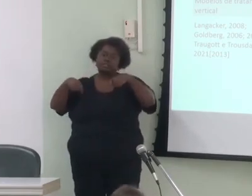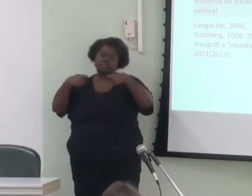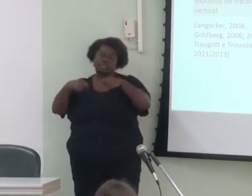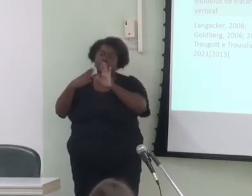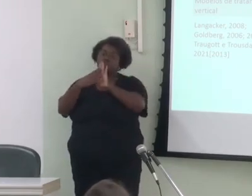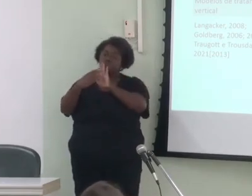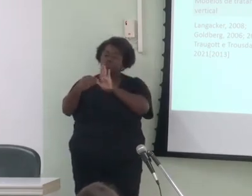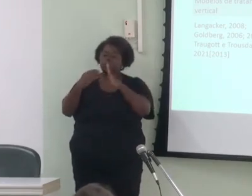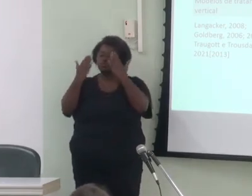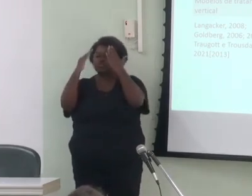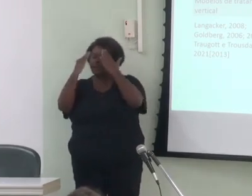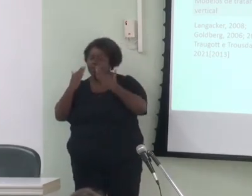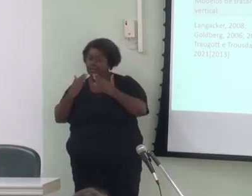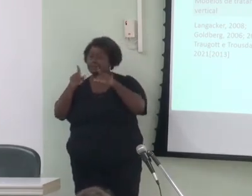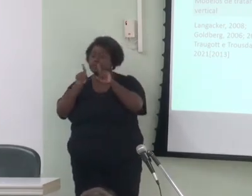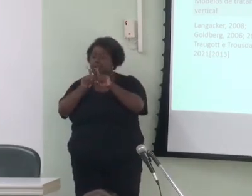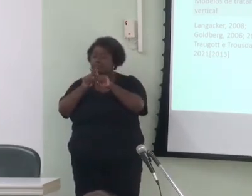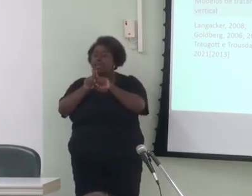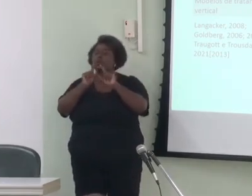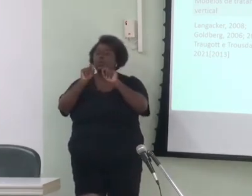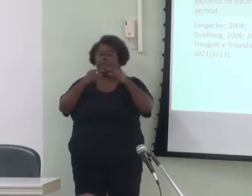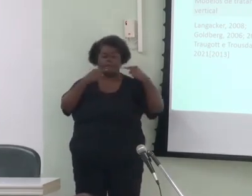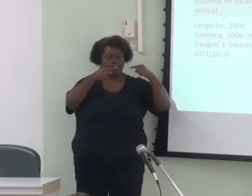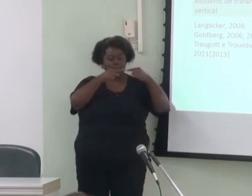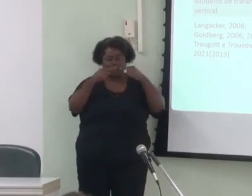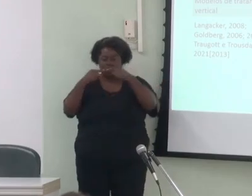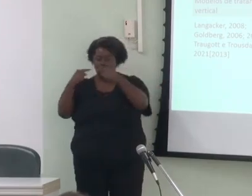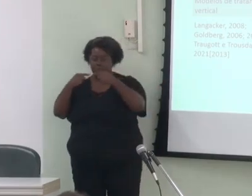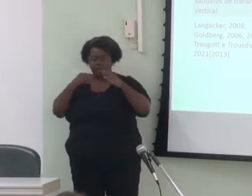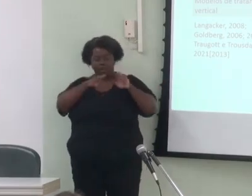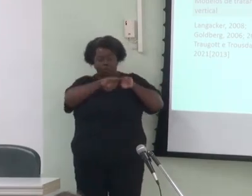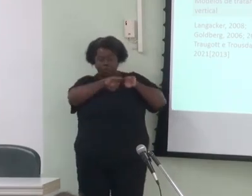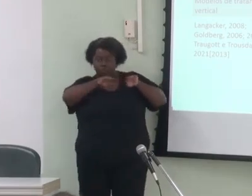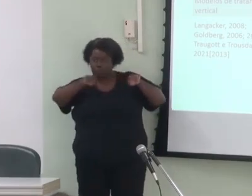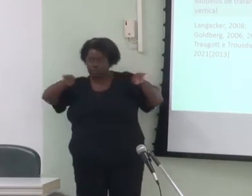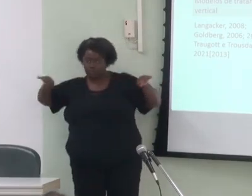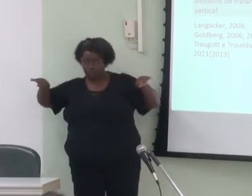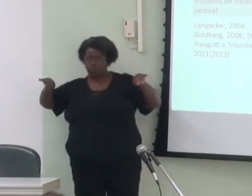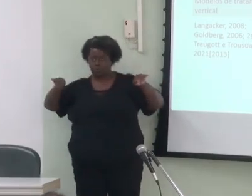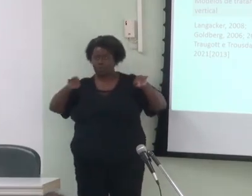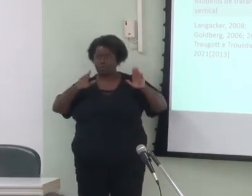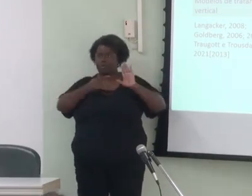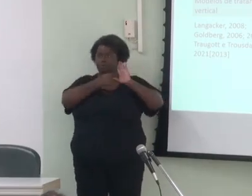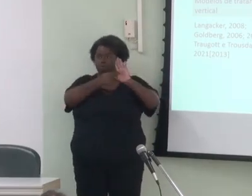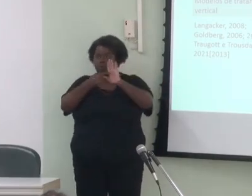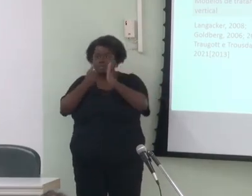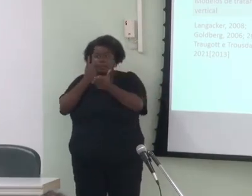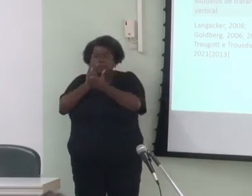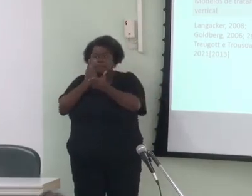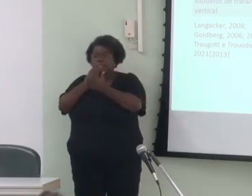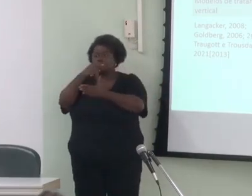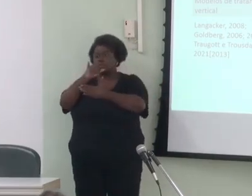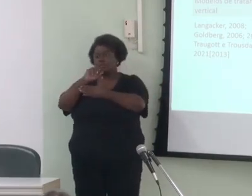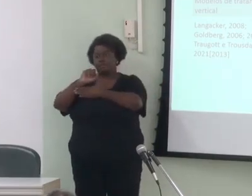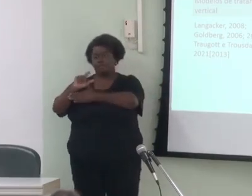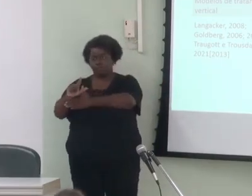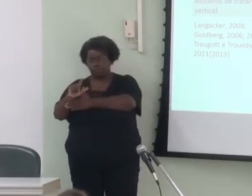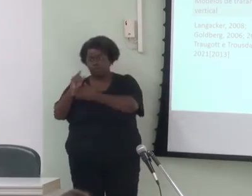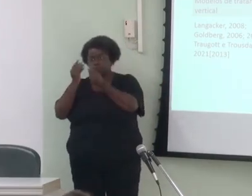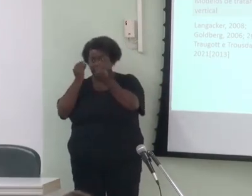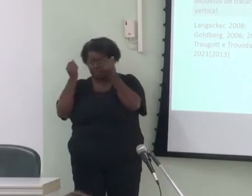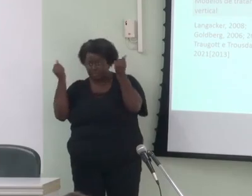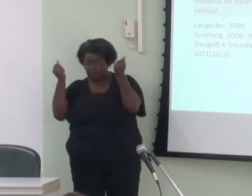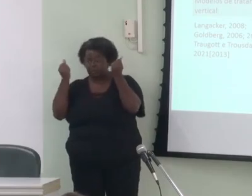elos horizontais que ligariam construções num modelo no mesmo nível de abstração No geral para discutir a